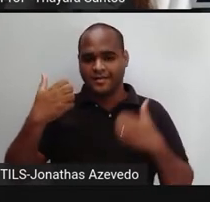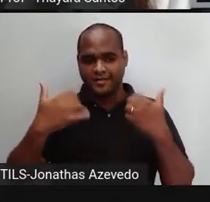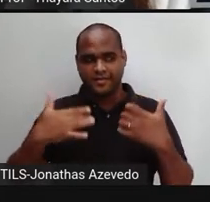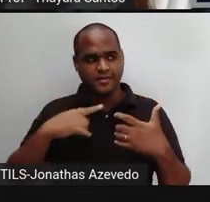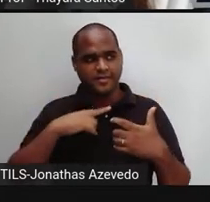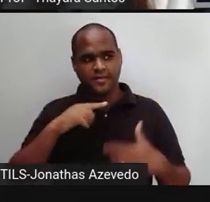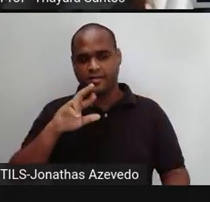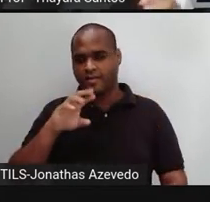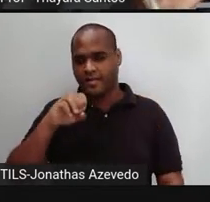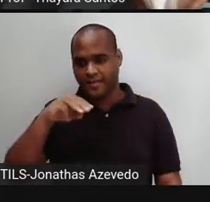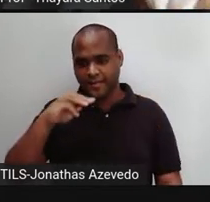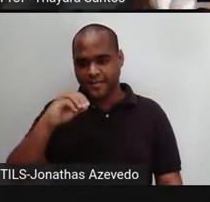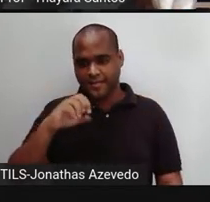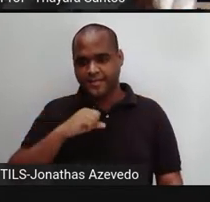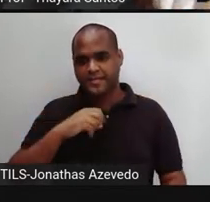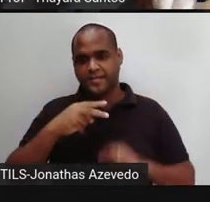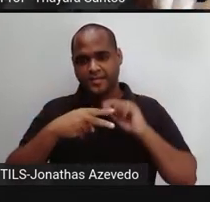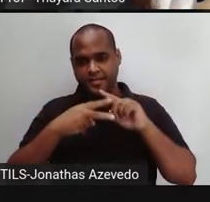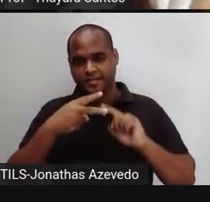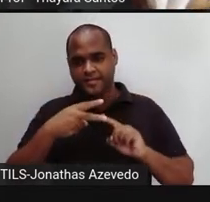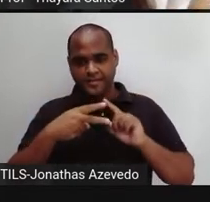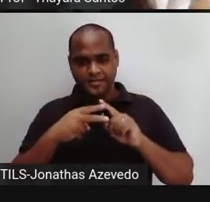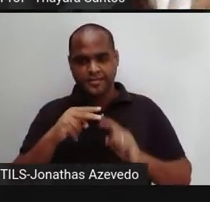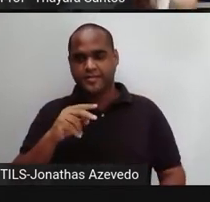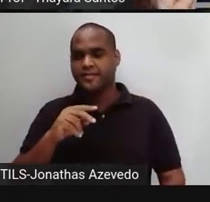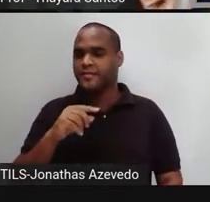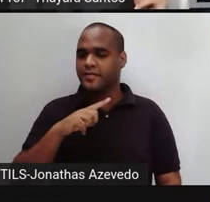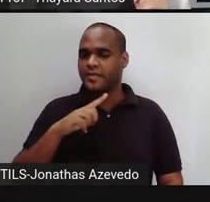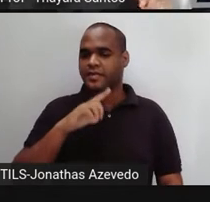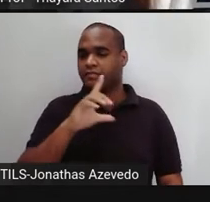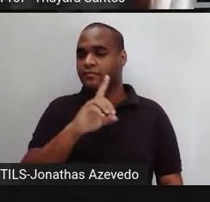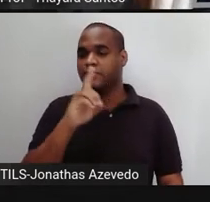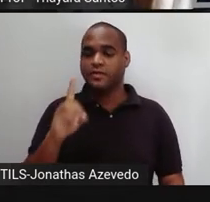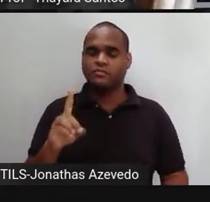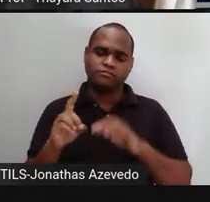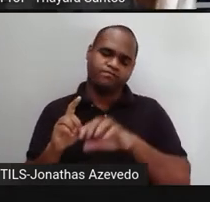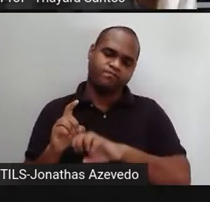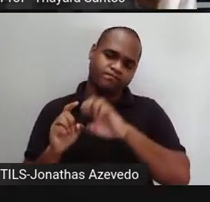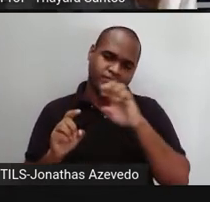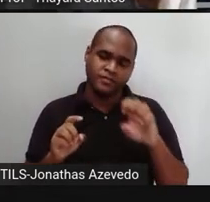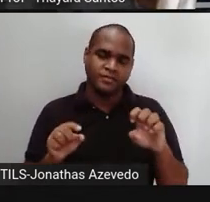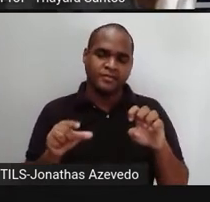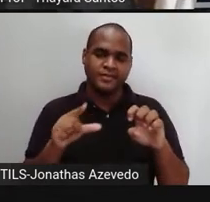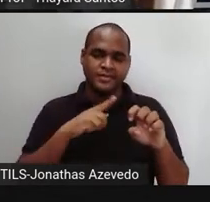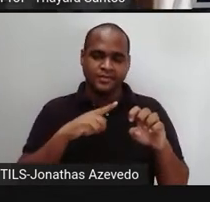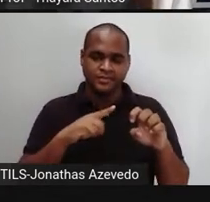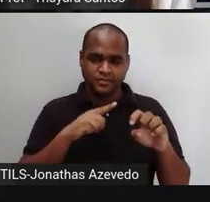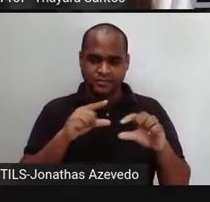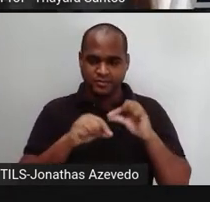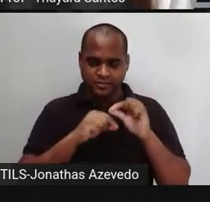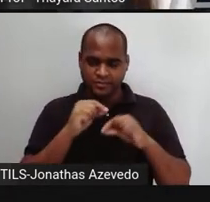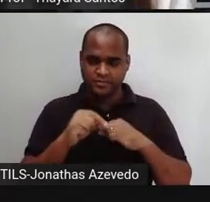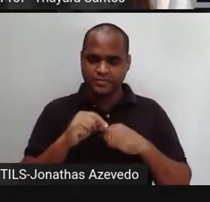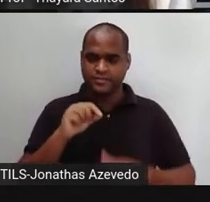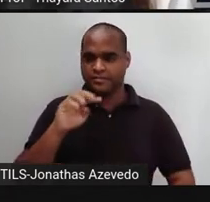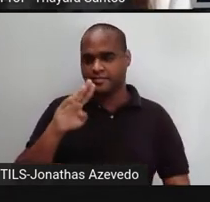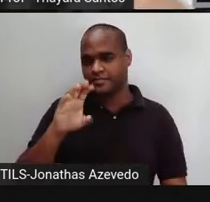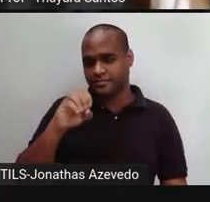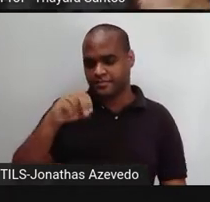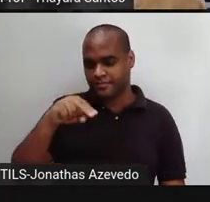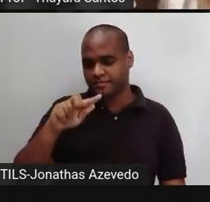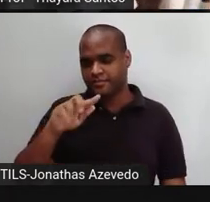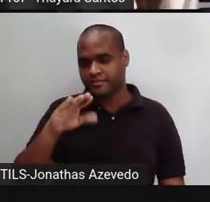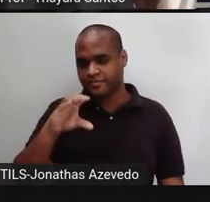ramos aqui. Um vai para o pulmão direito, o outro vai para o pulmão esquerdo. Esses ramos, que são os brônquios, eles se